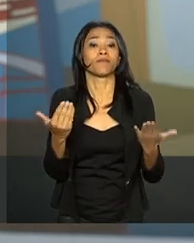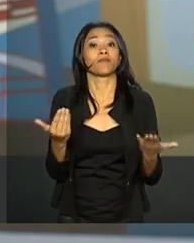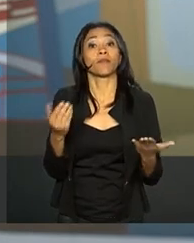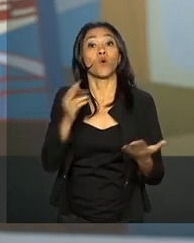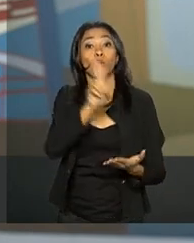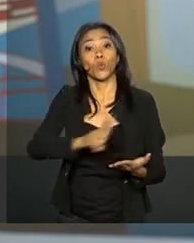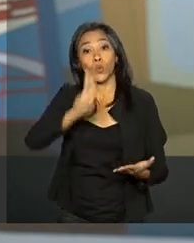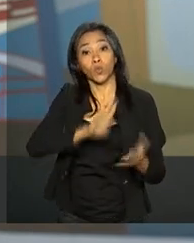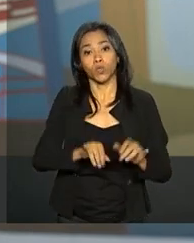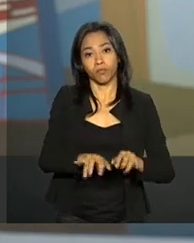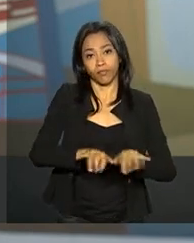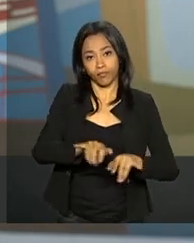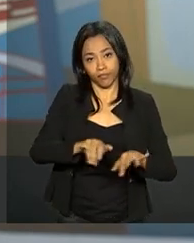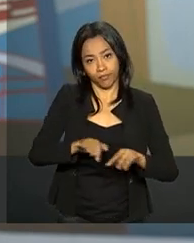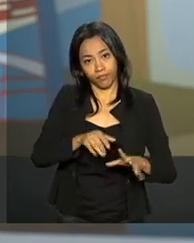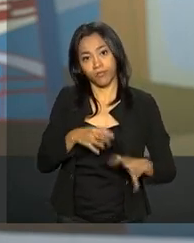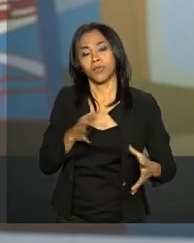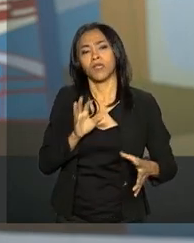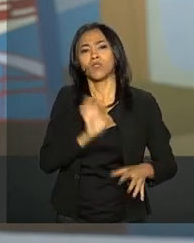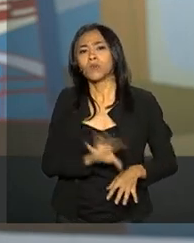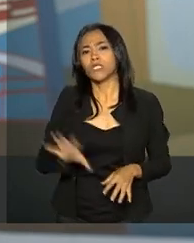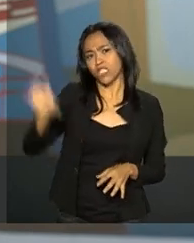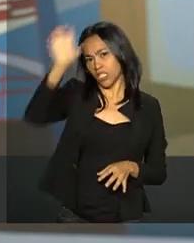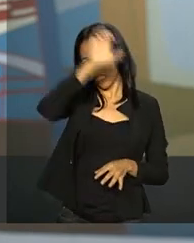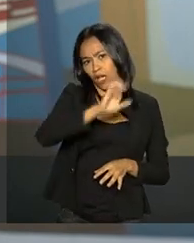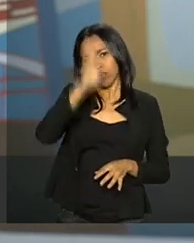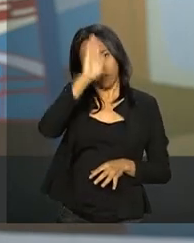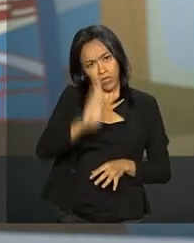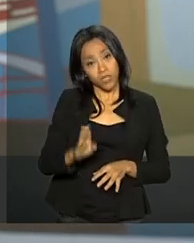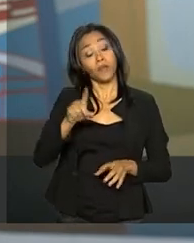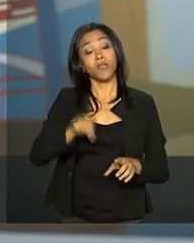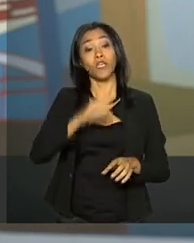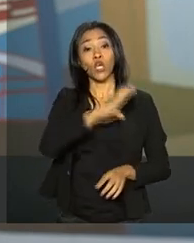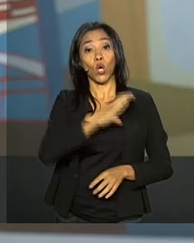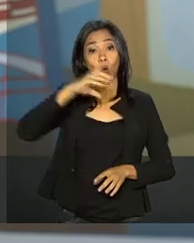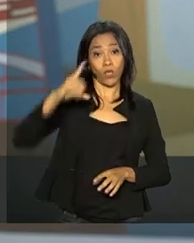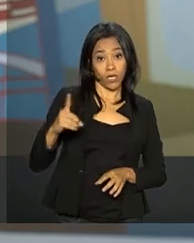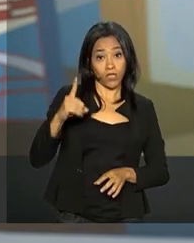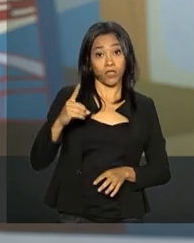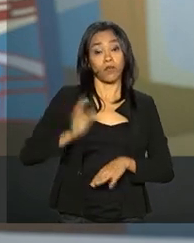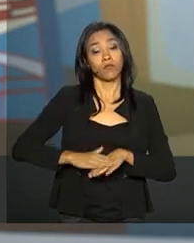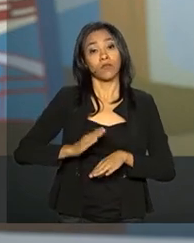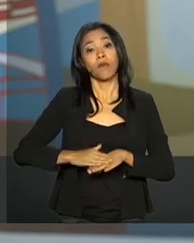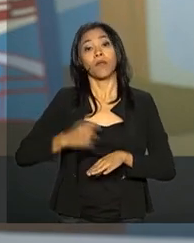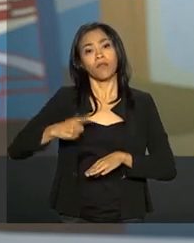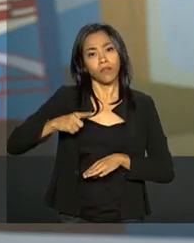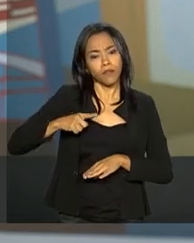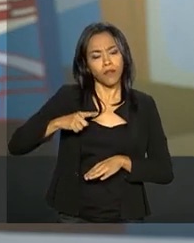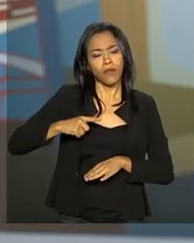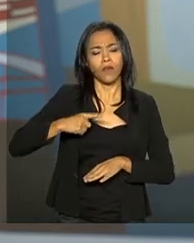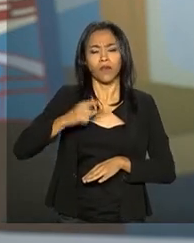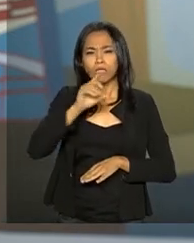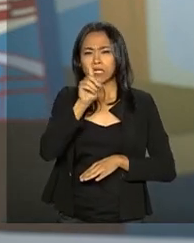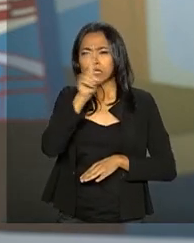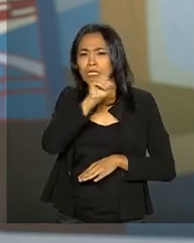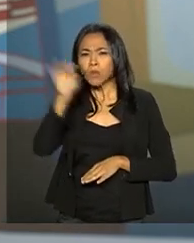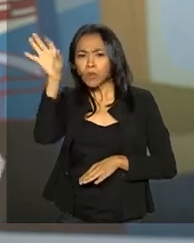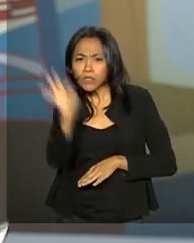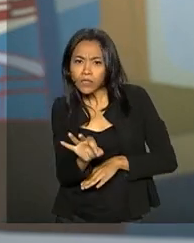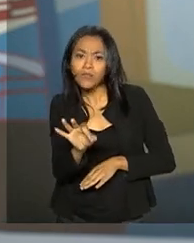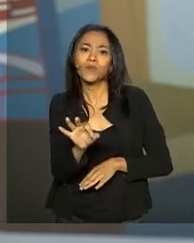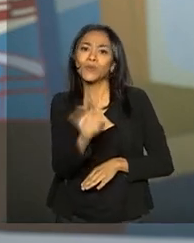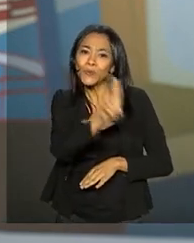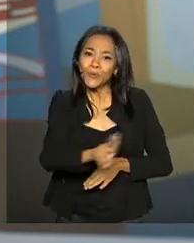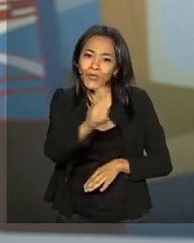brasileiro com interação, coordenação e monitoramento de iniciativas para um governo 100% digital,